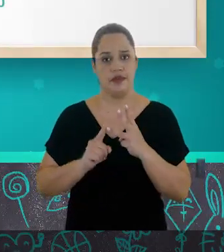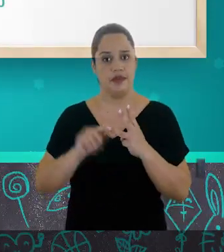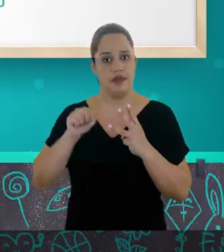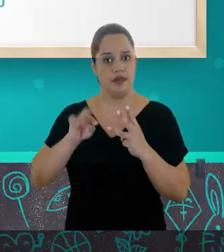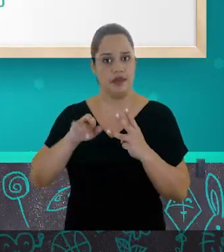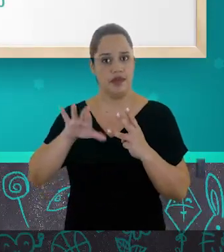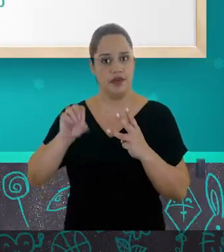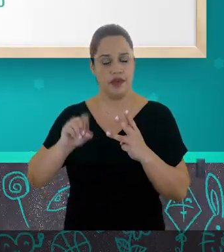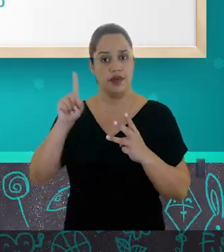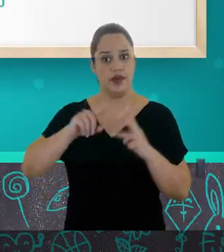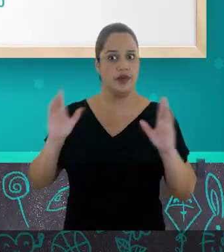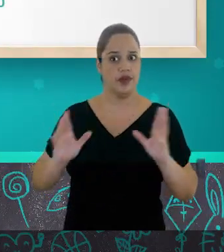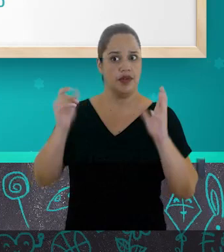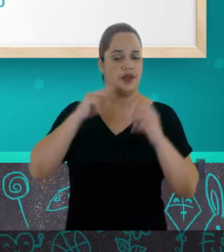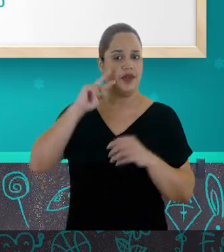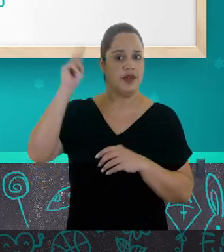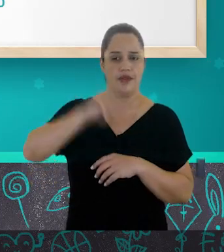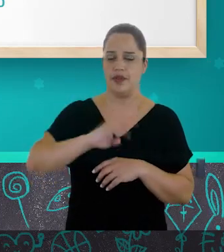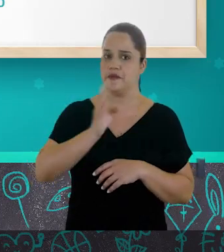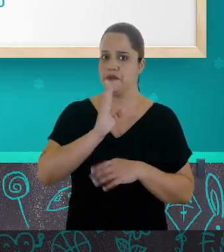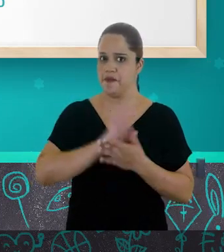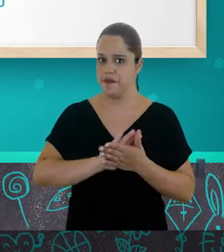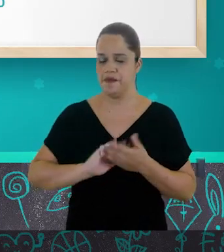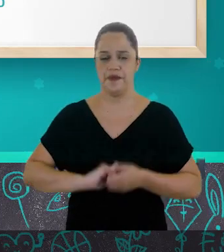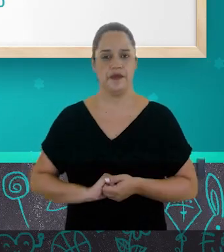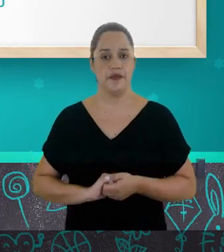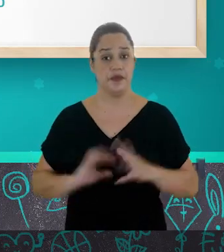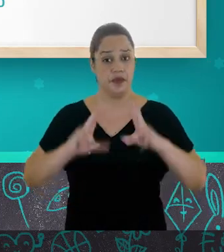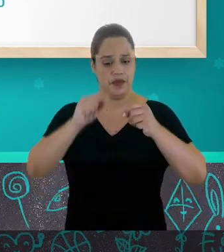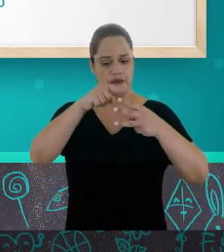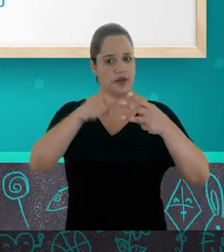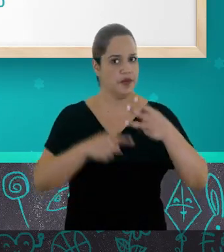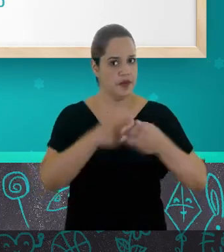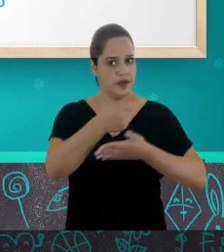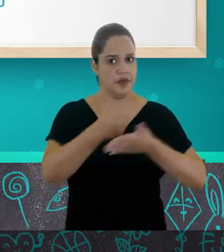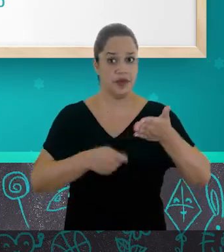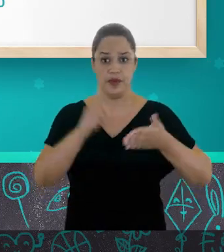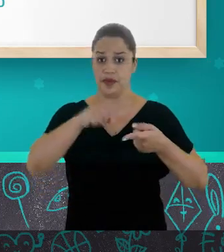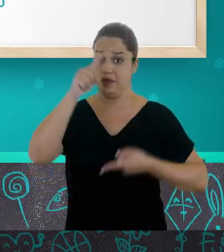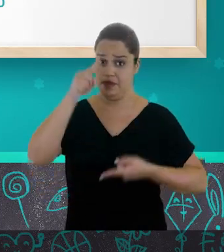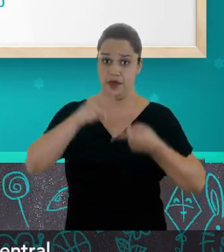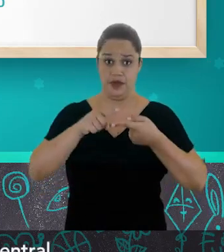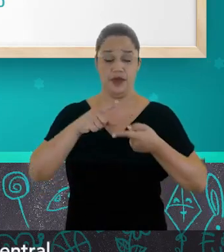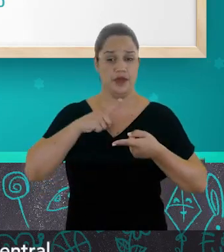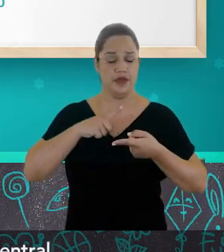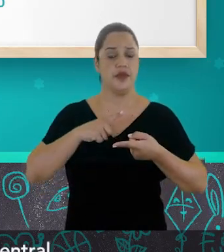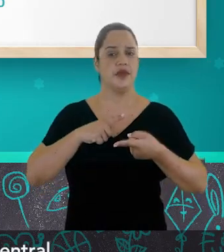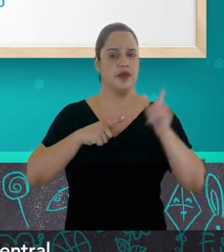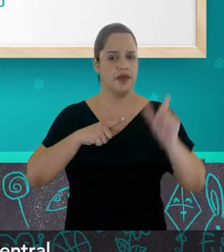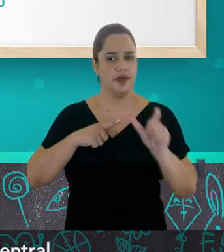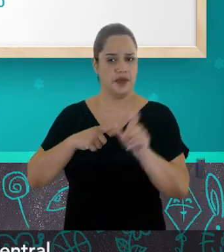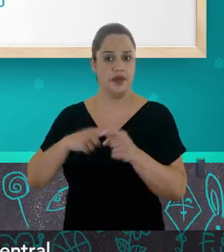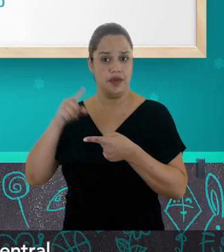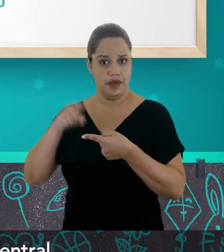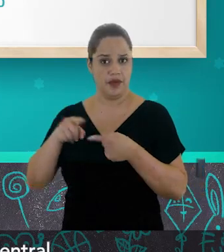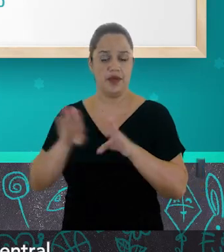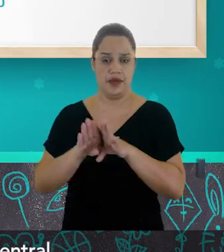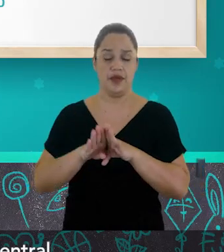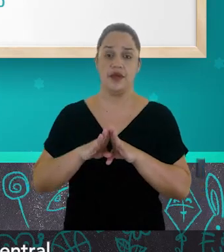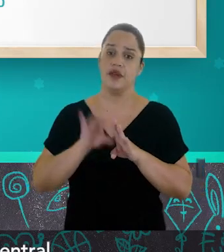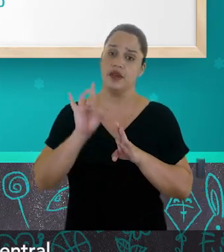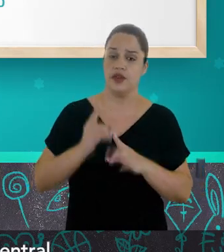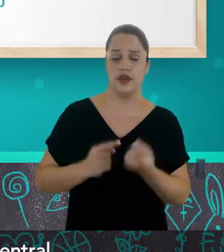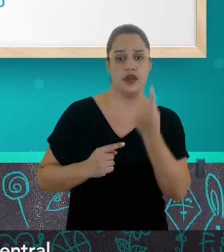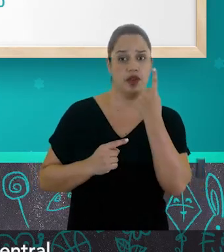Antero, uma aventura no desconhecido. Todos esses textos são curtos, com poucos personagens e